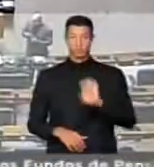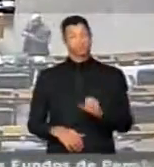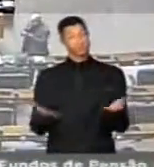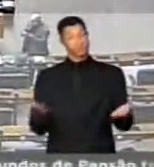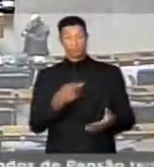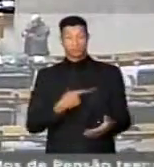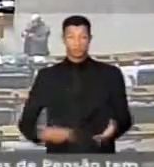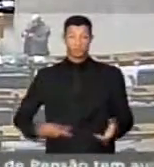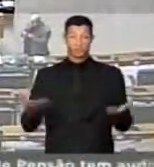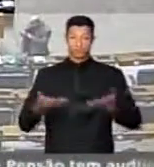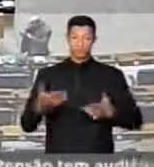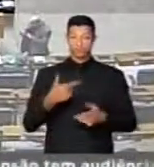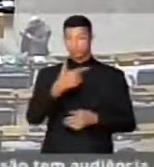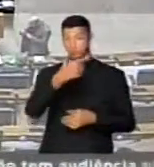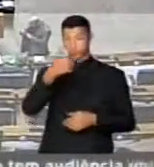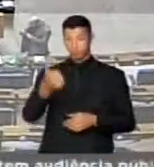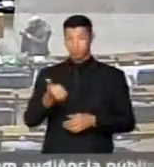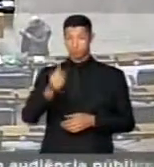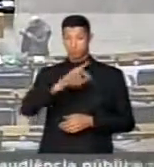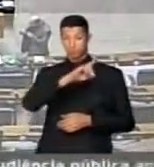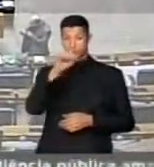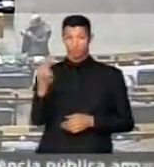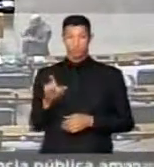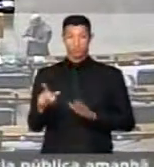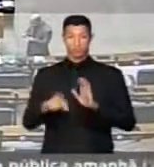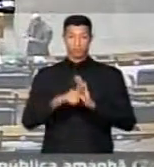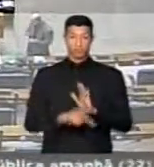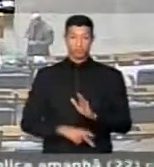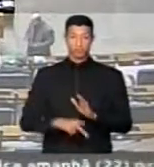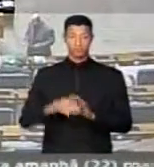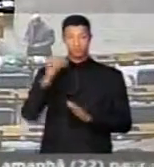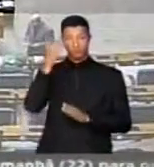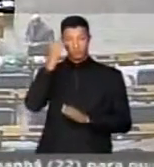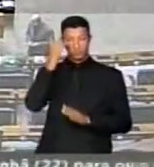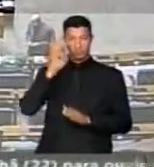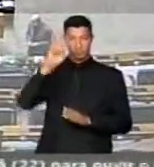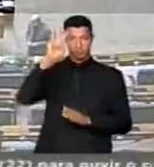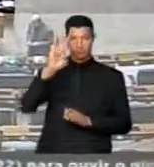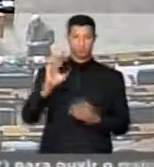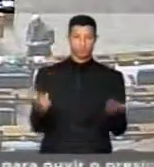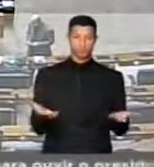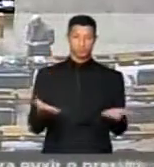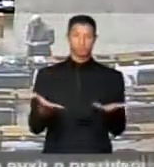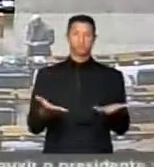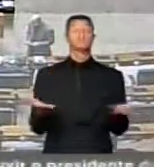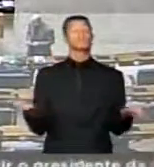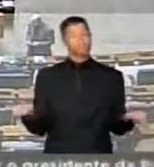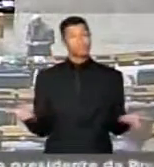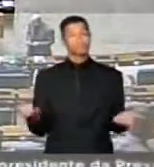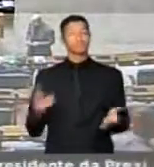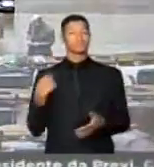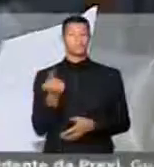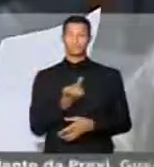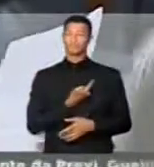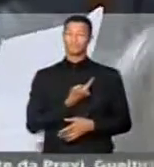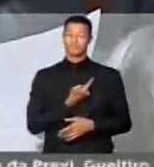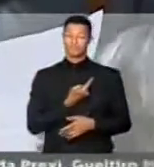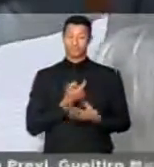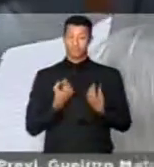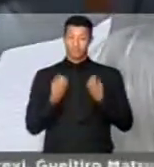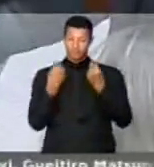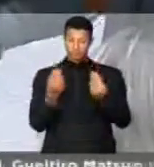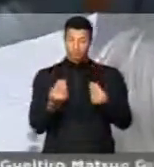Hoje, 21, é dia internacional da síndrome de Down. Hora de dar